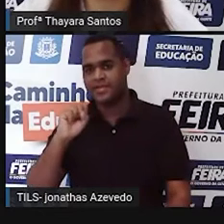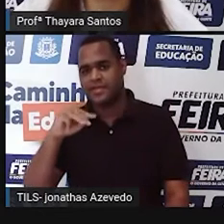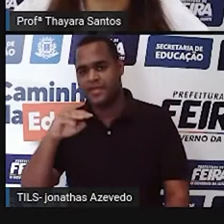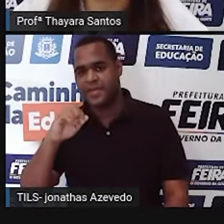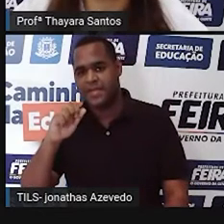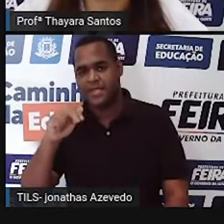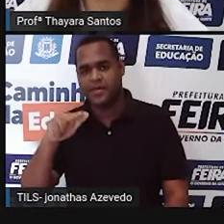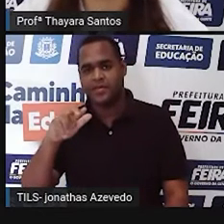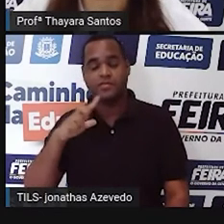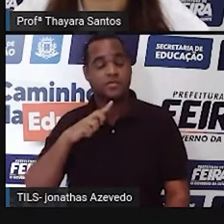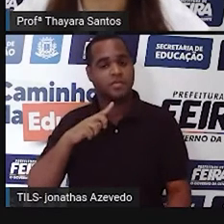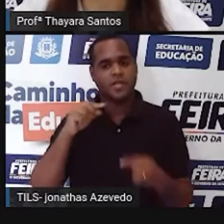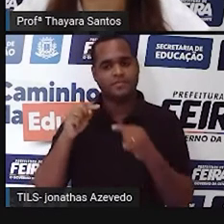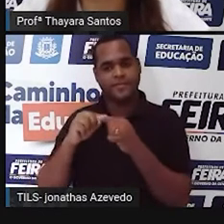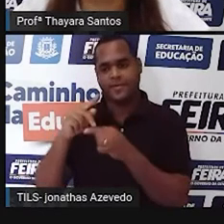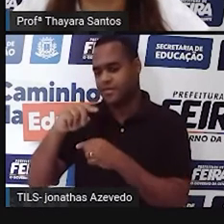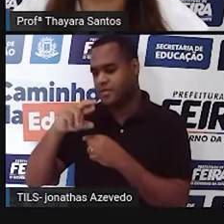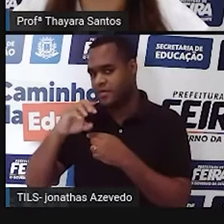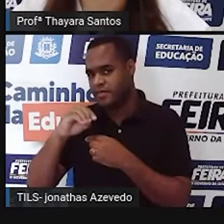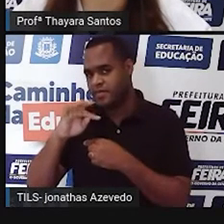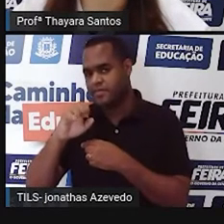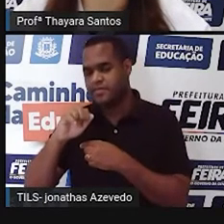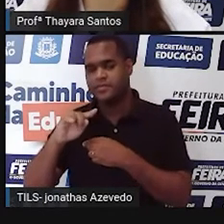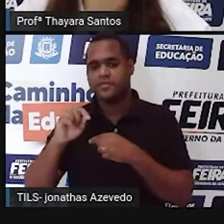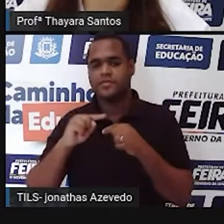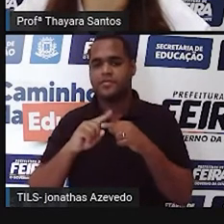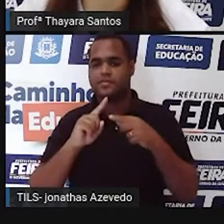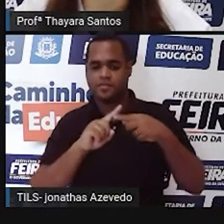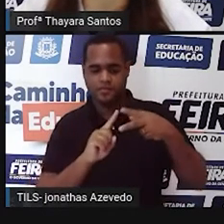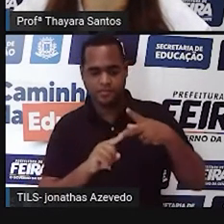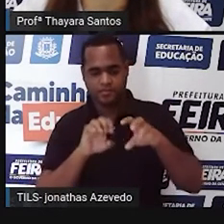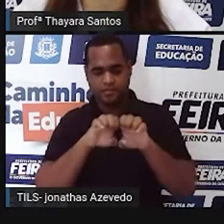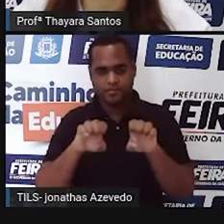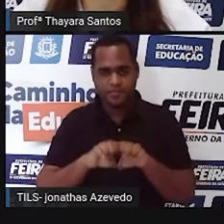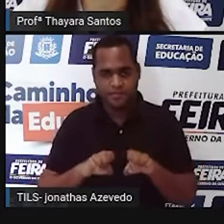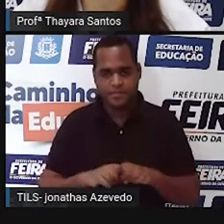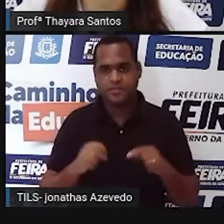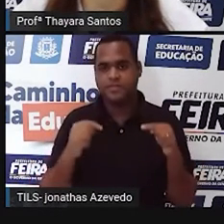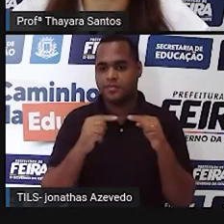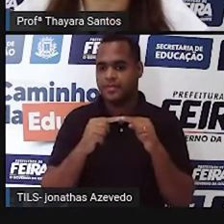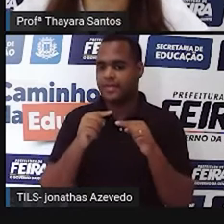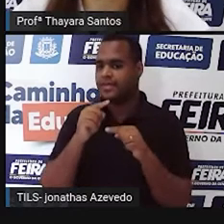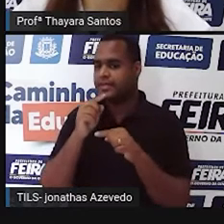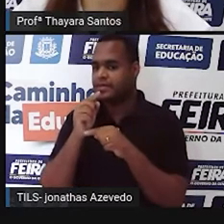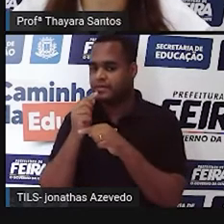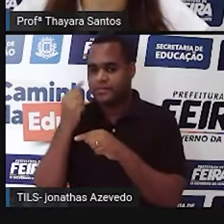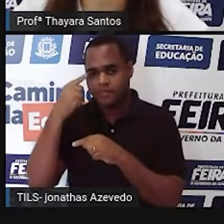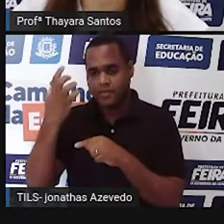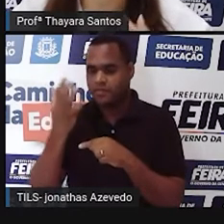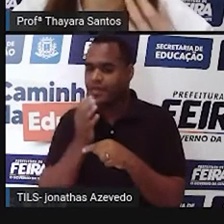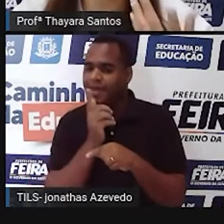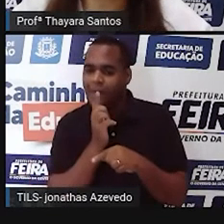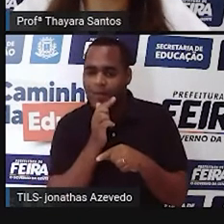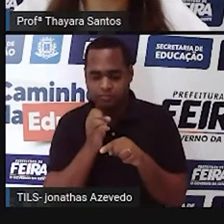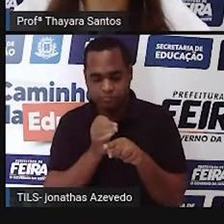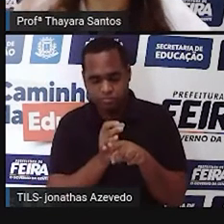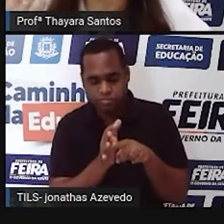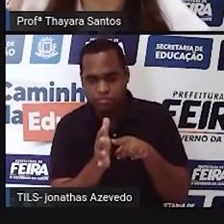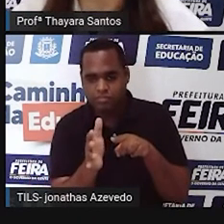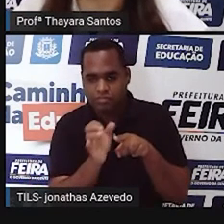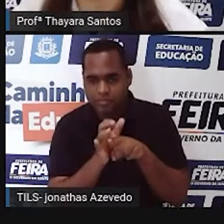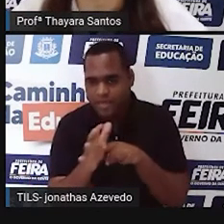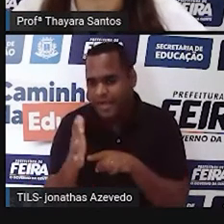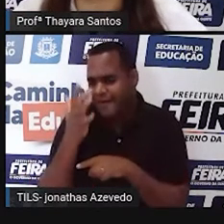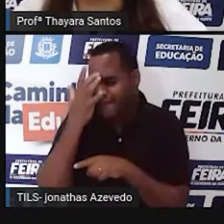e a próstata. Então, a função dessas duas estruturas é produzir esse líquido seminal para dar nutrientes e